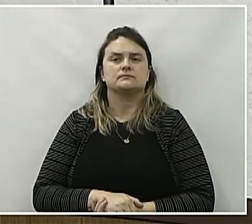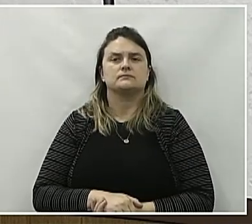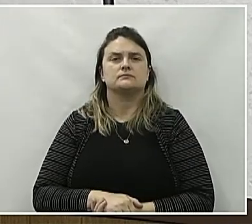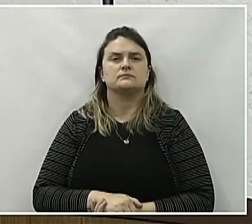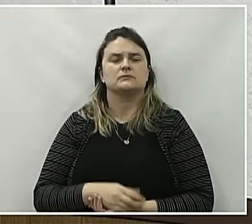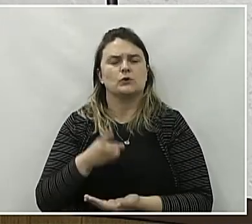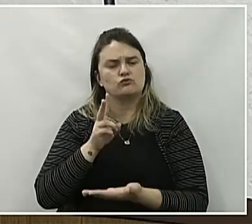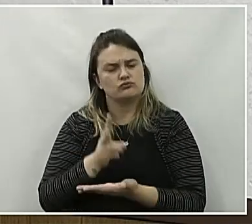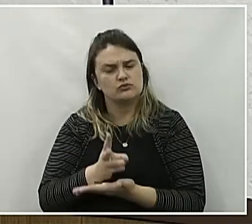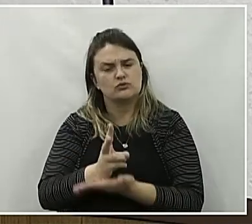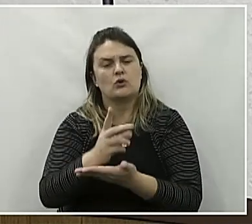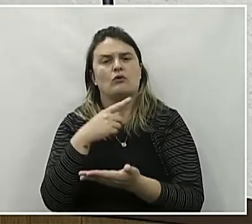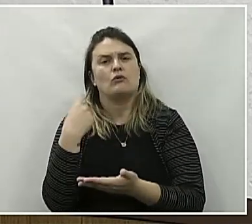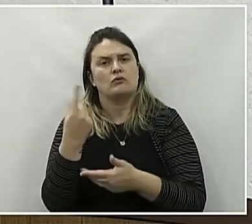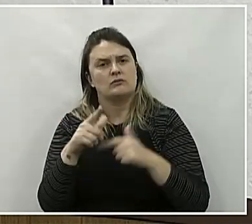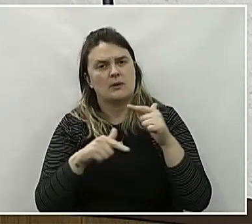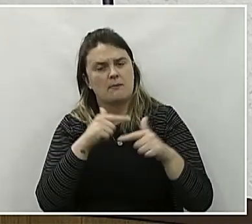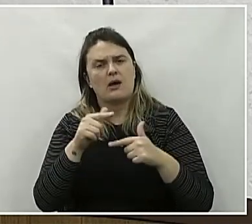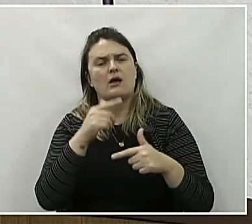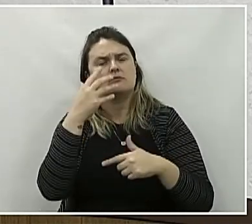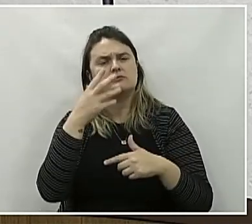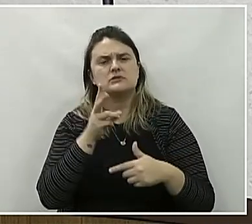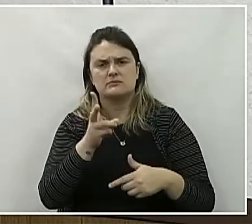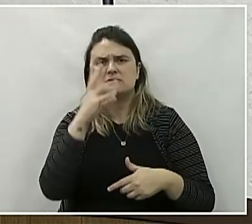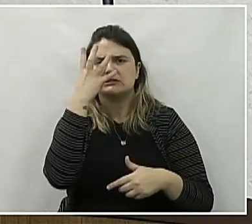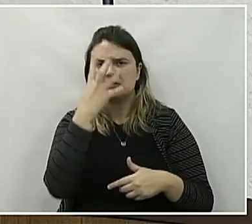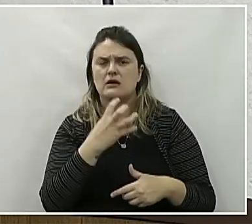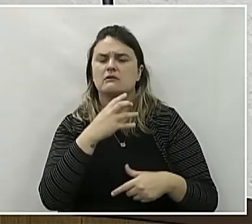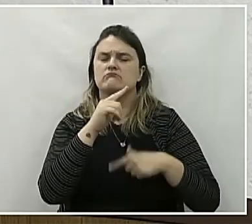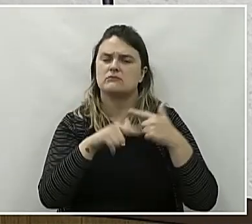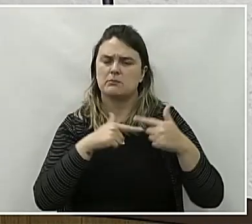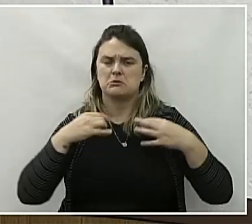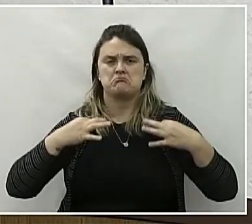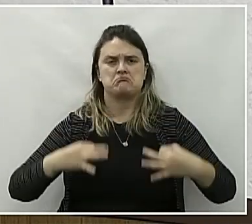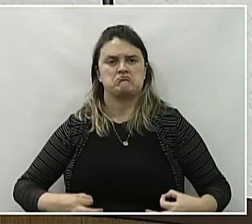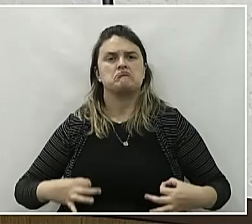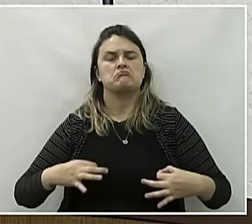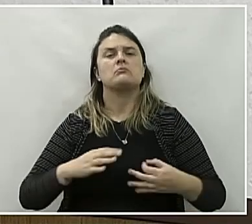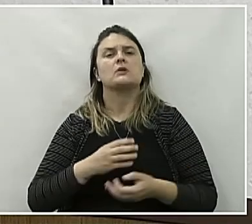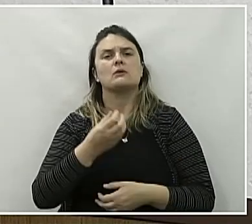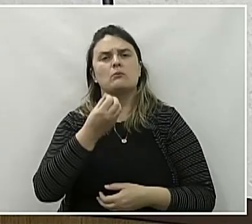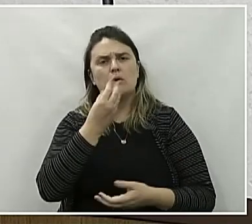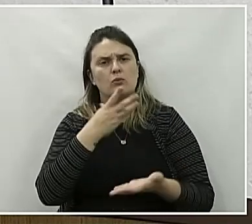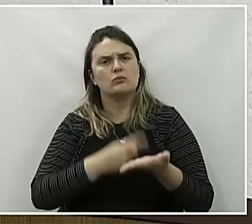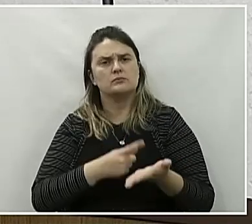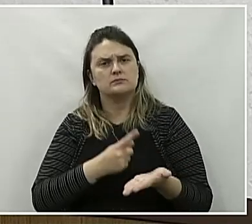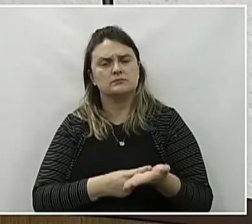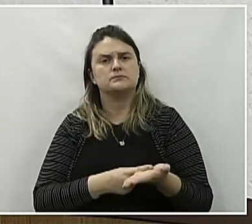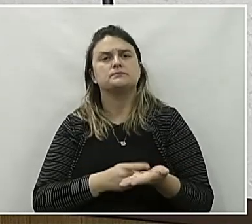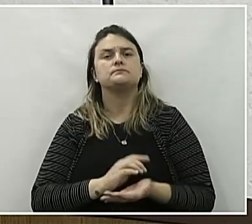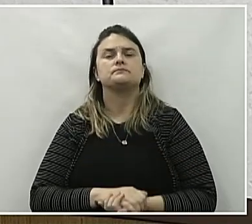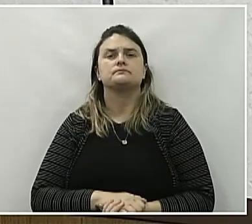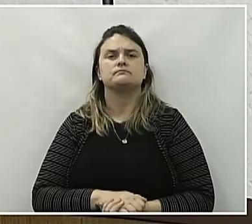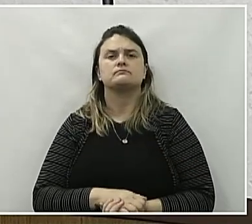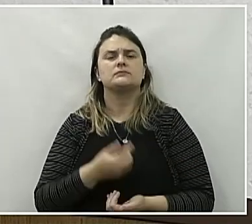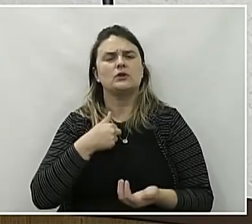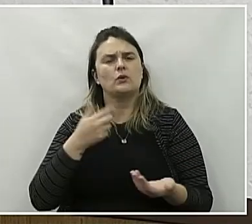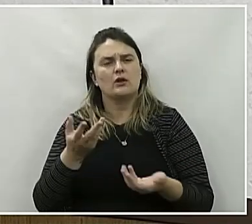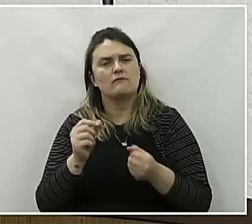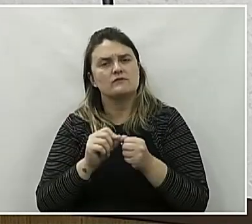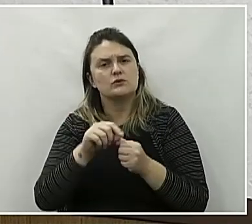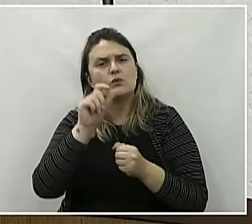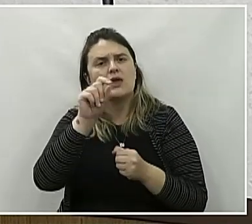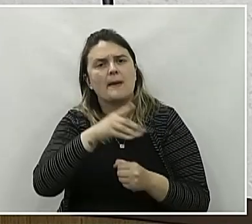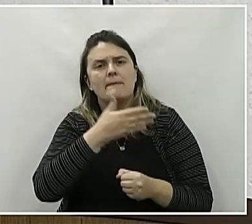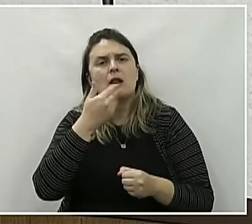Continuaremos nosso trabalho com seriedade, trabalhando com honestidade, com comprometimento, né, e buscando fazer o melhor